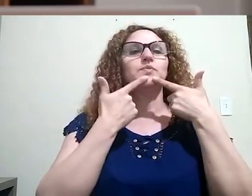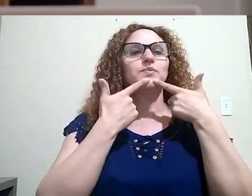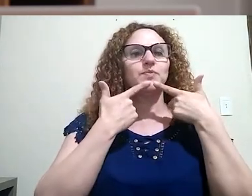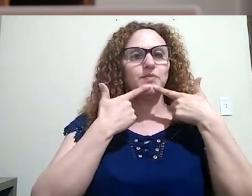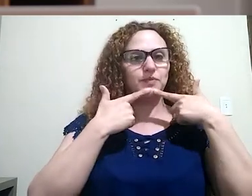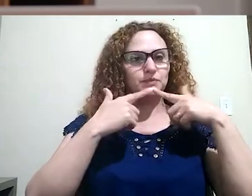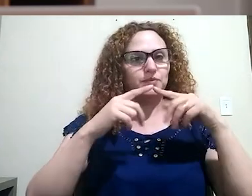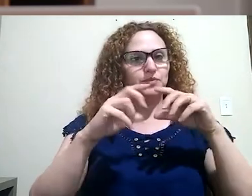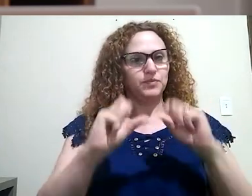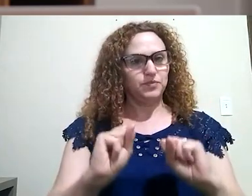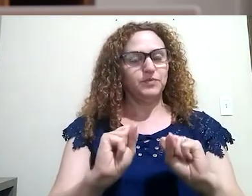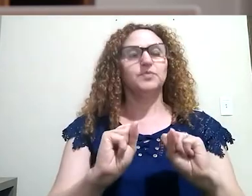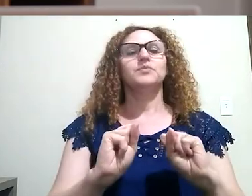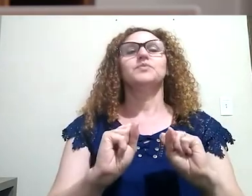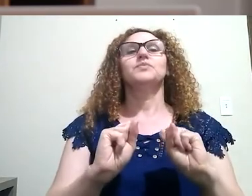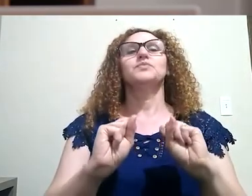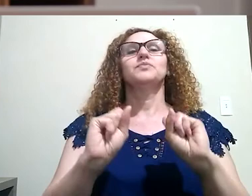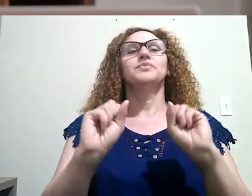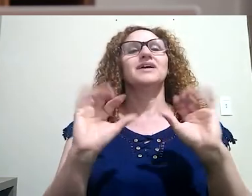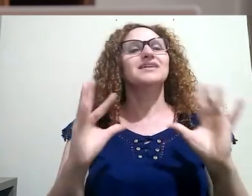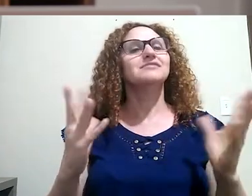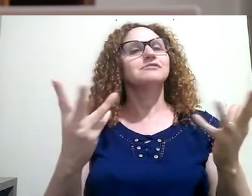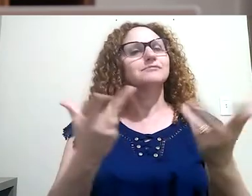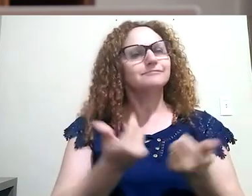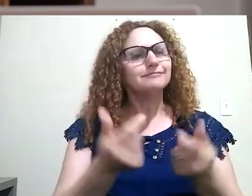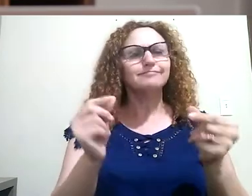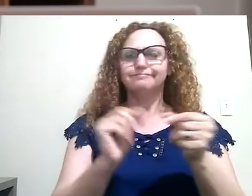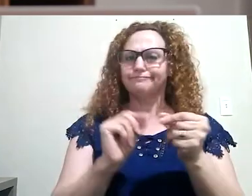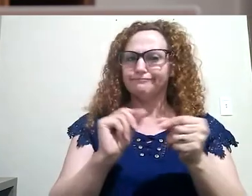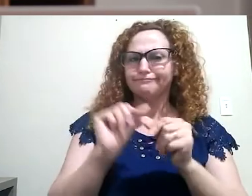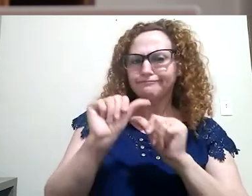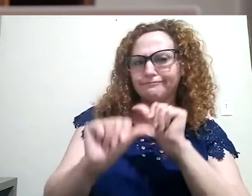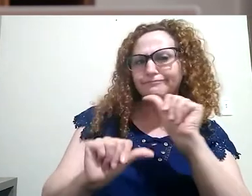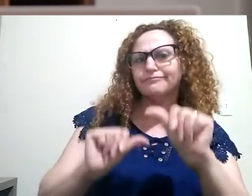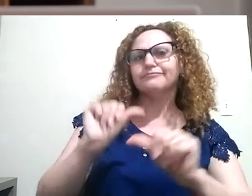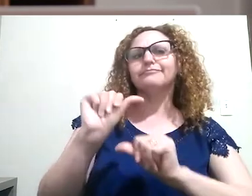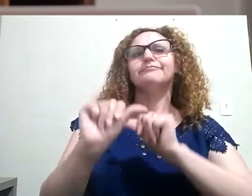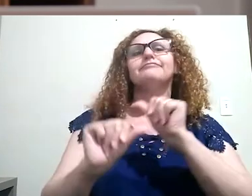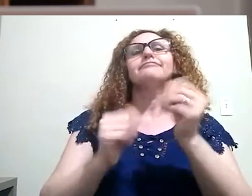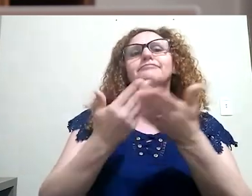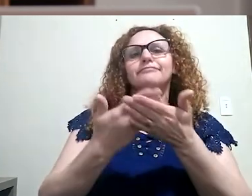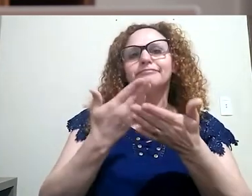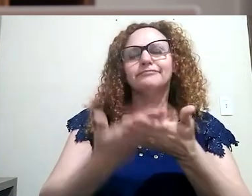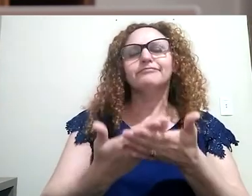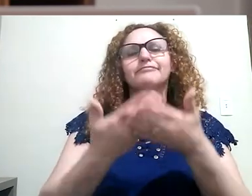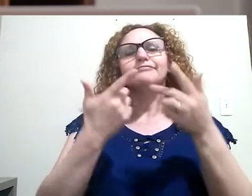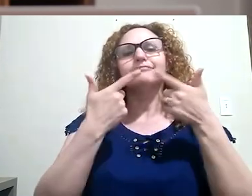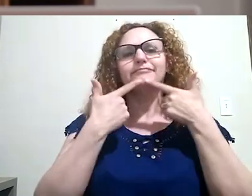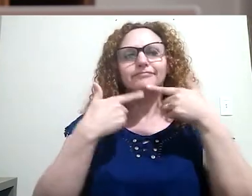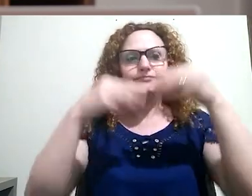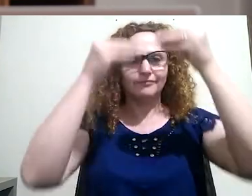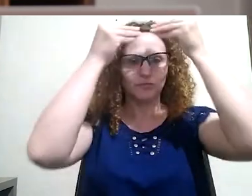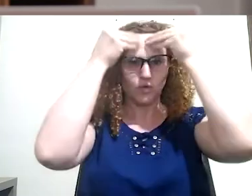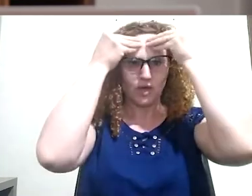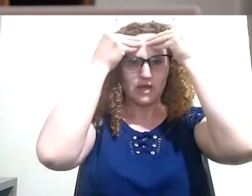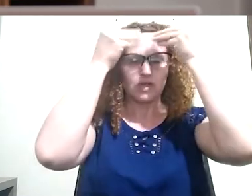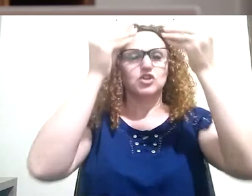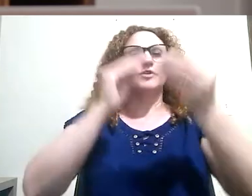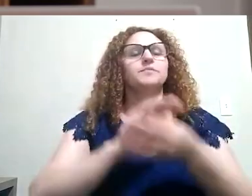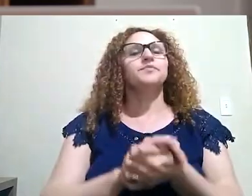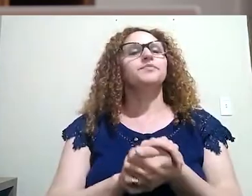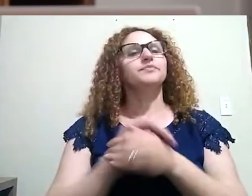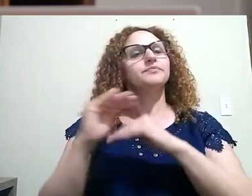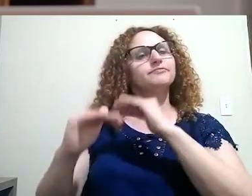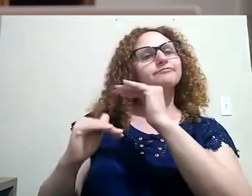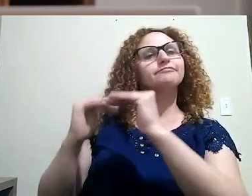promoveu grandes mudanças nos estudos da linguagem que vinham sendo desenvolvidos até